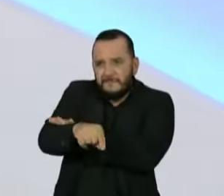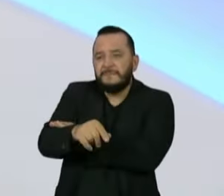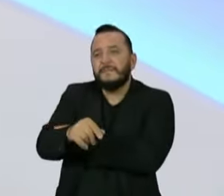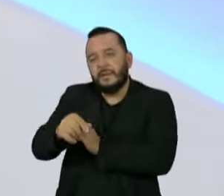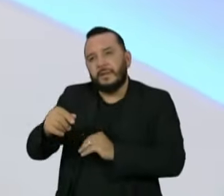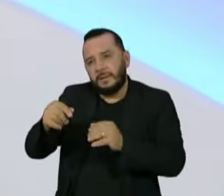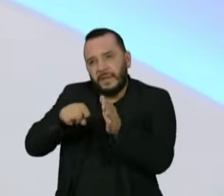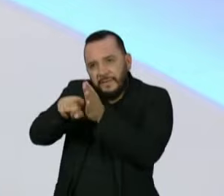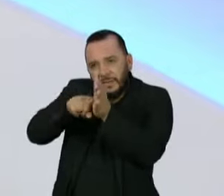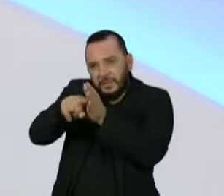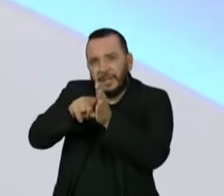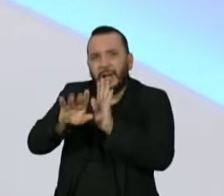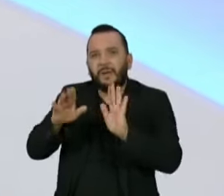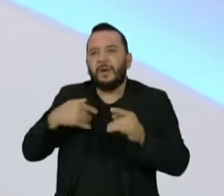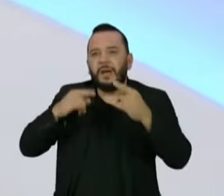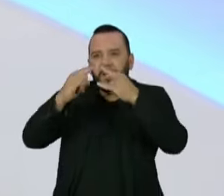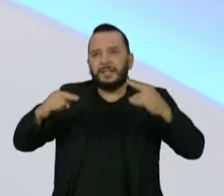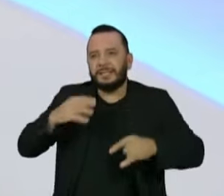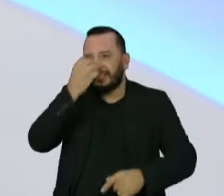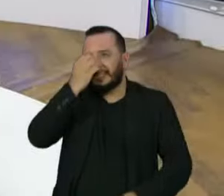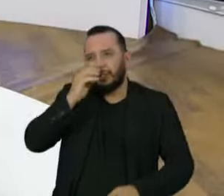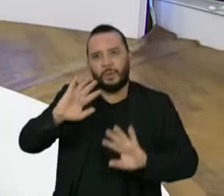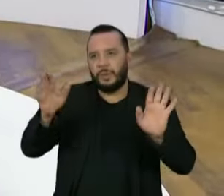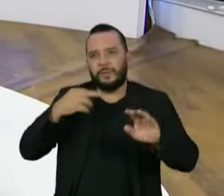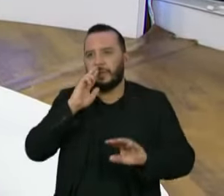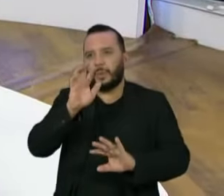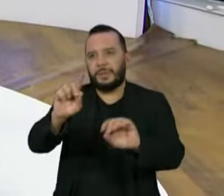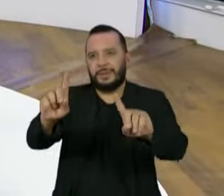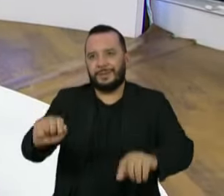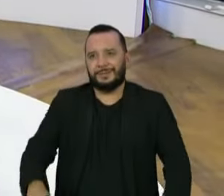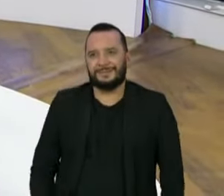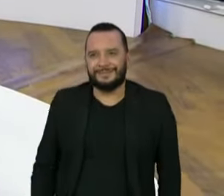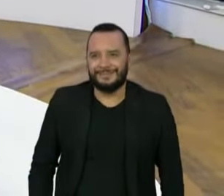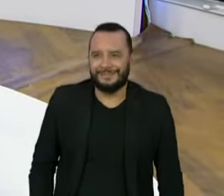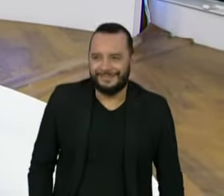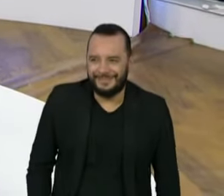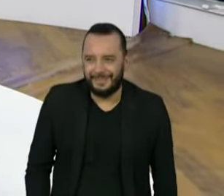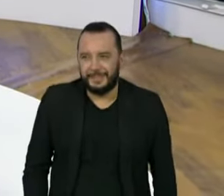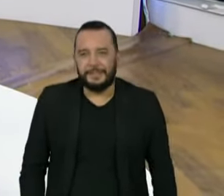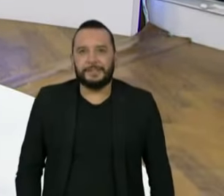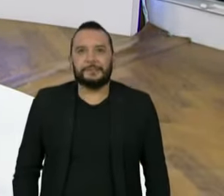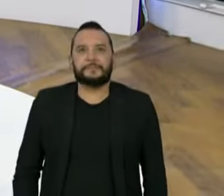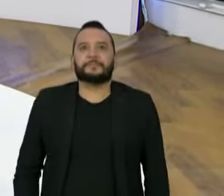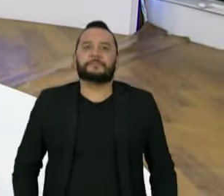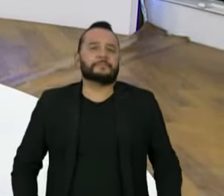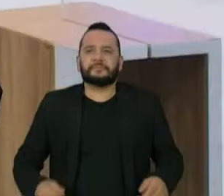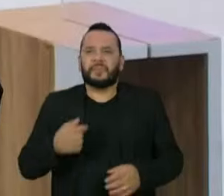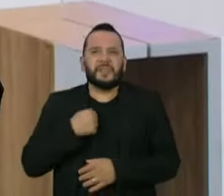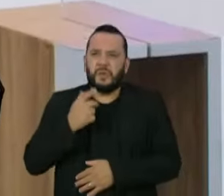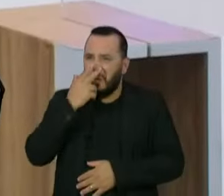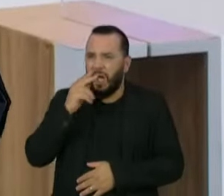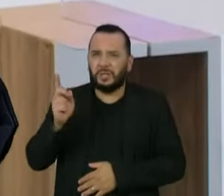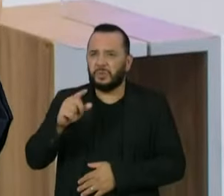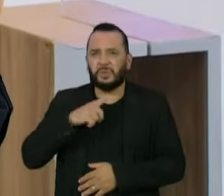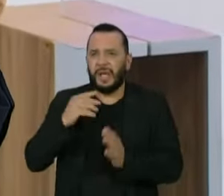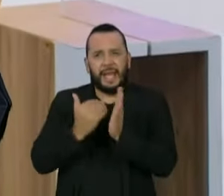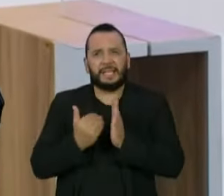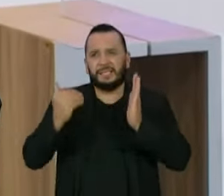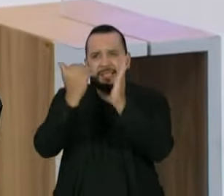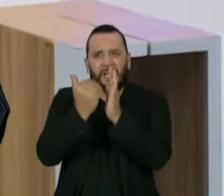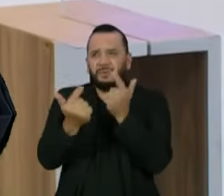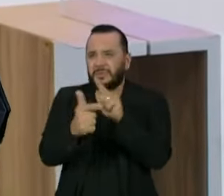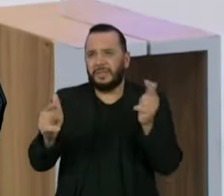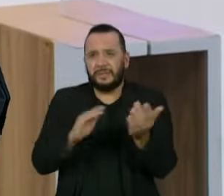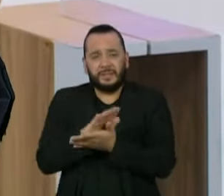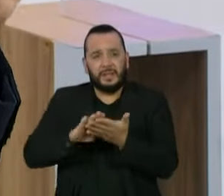cada um responde pelos seus atos. Mas eu deixo o Fabiano essa bola. Eu acredito também que não houve excesso, mas